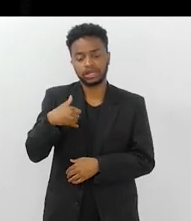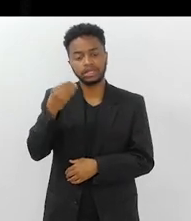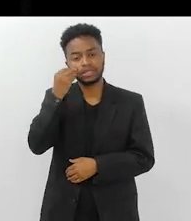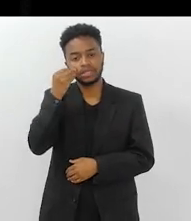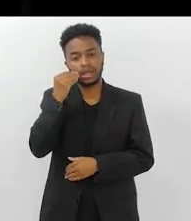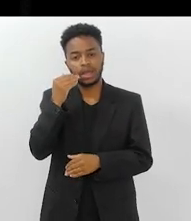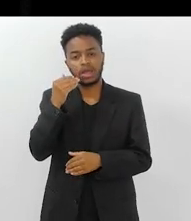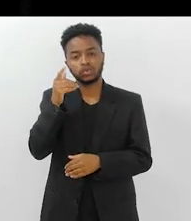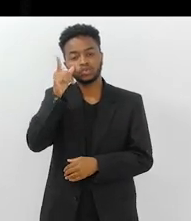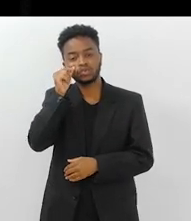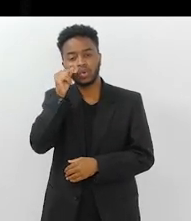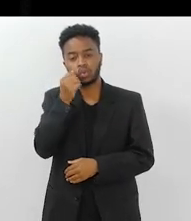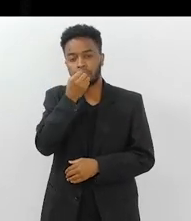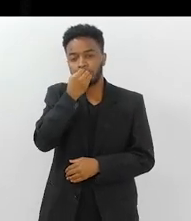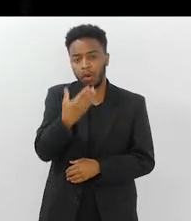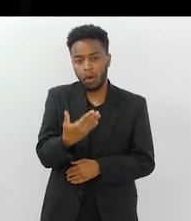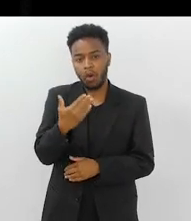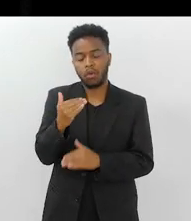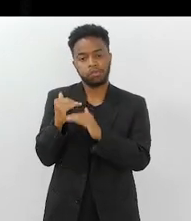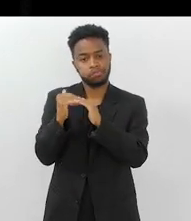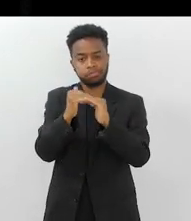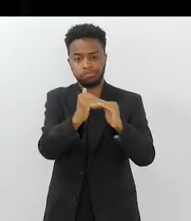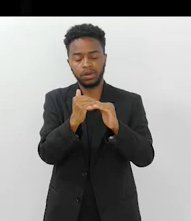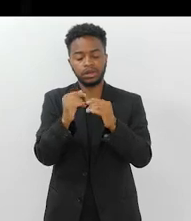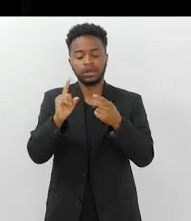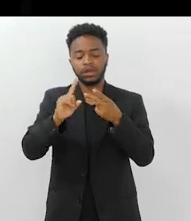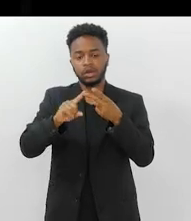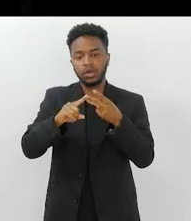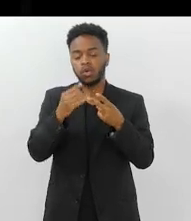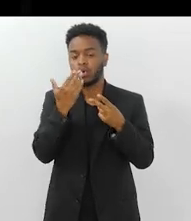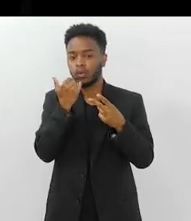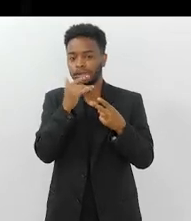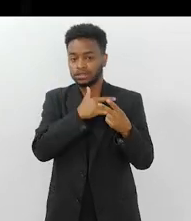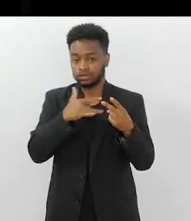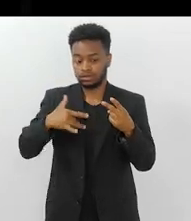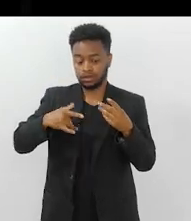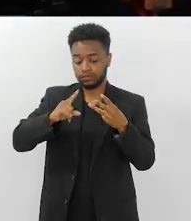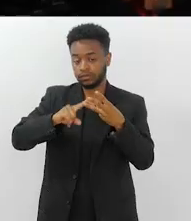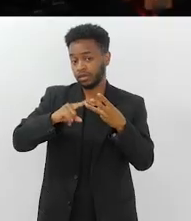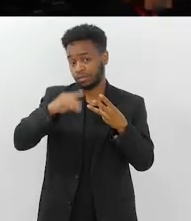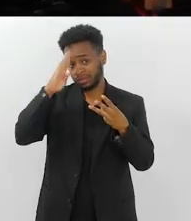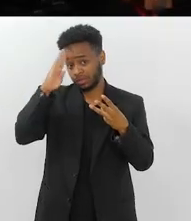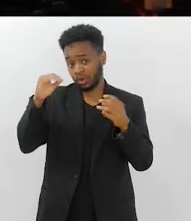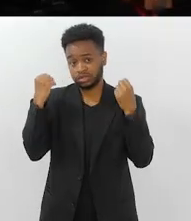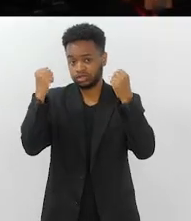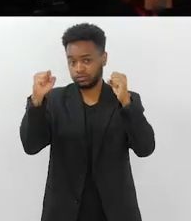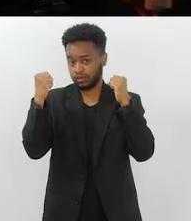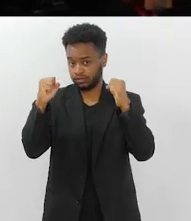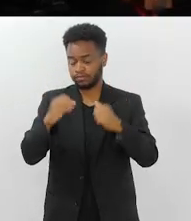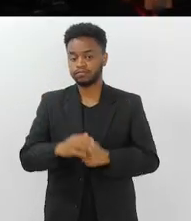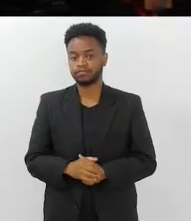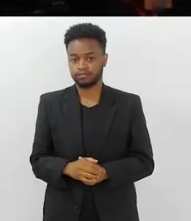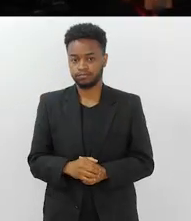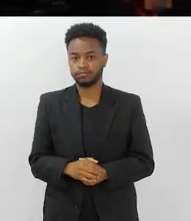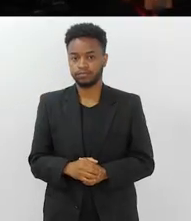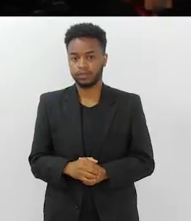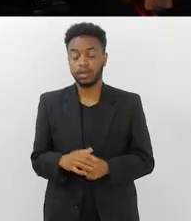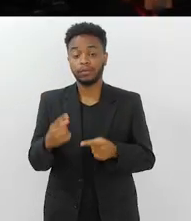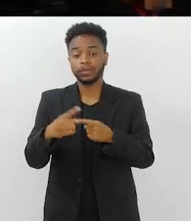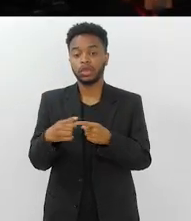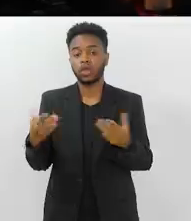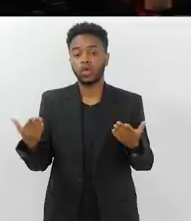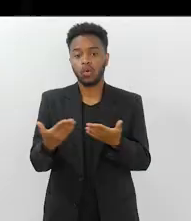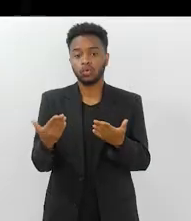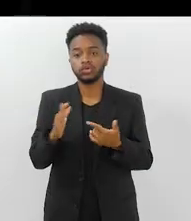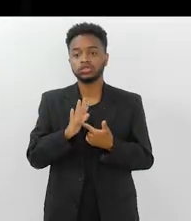procurar ter um bom padrão de sono, uma alimentação saudável e fundamental a atividade física. É, o que